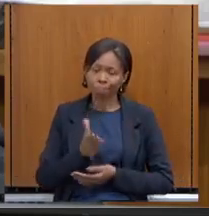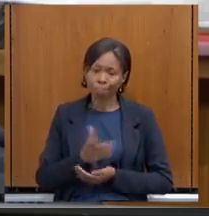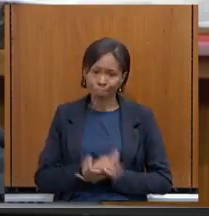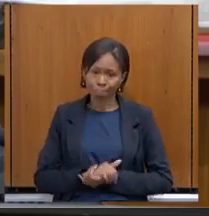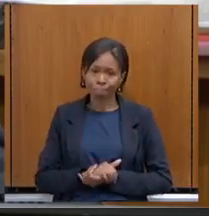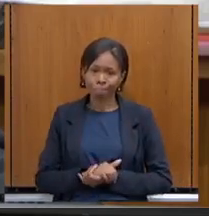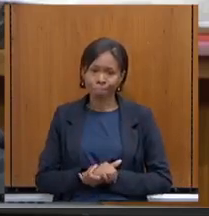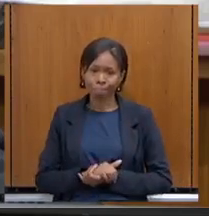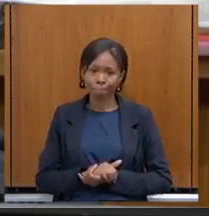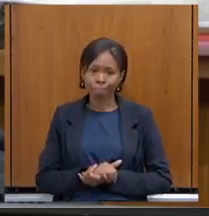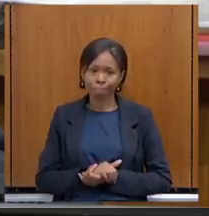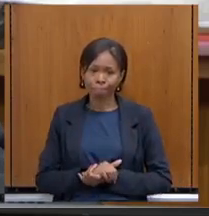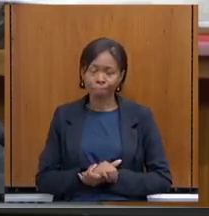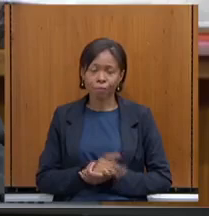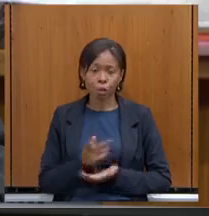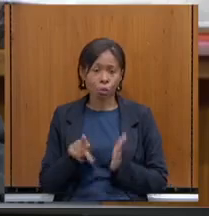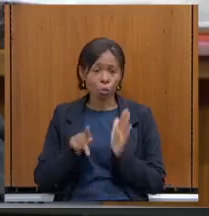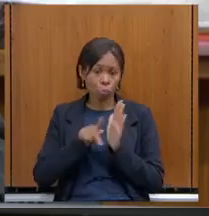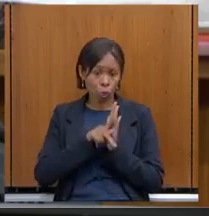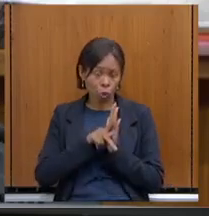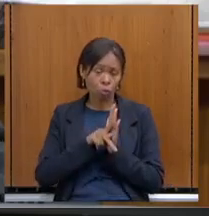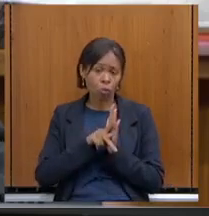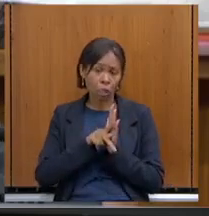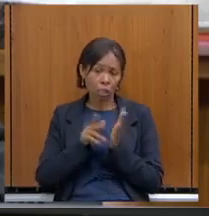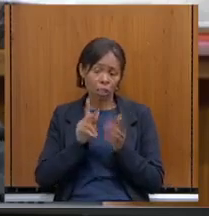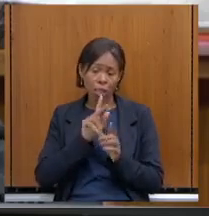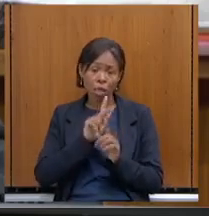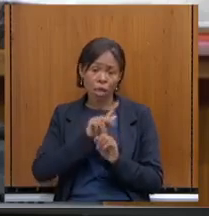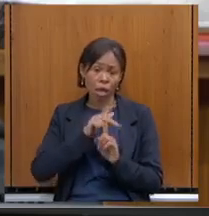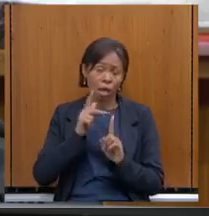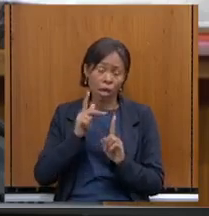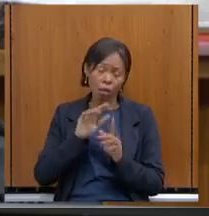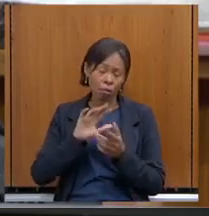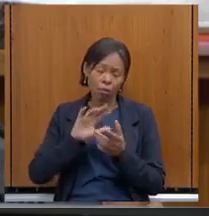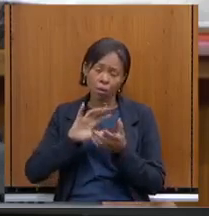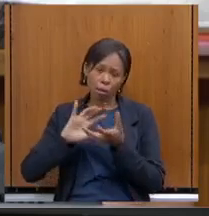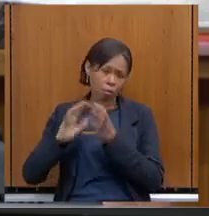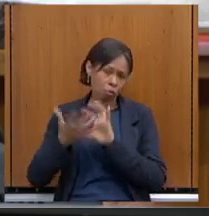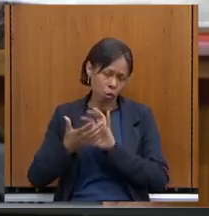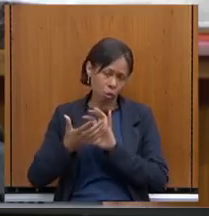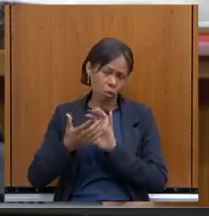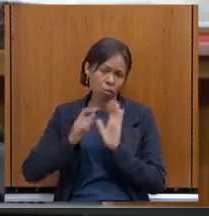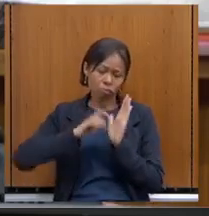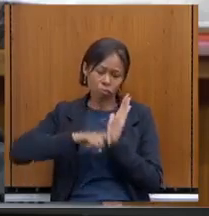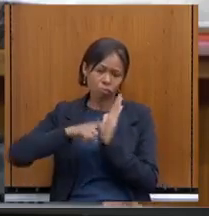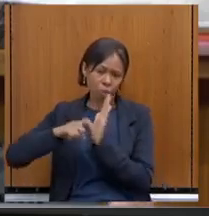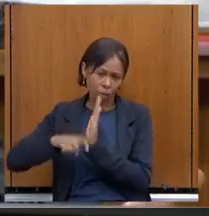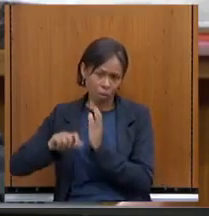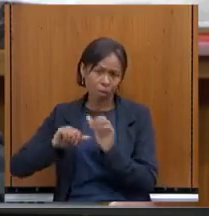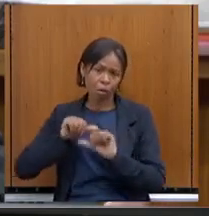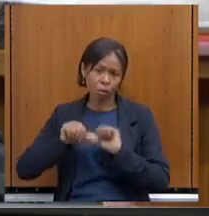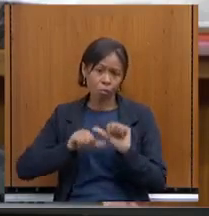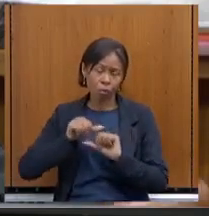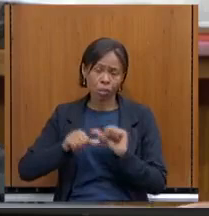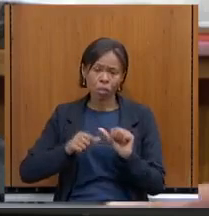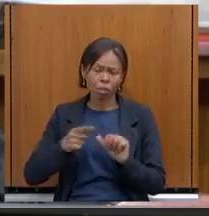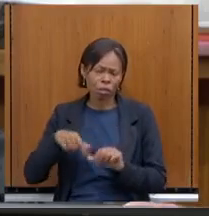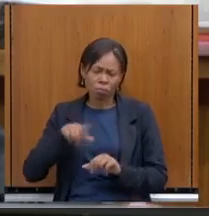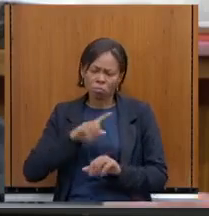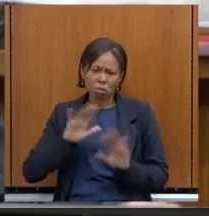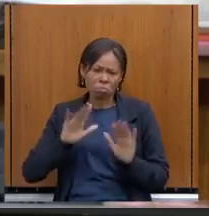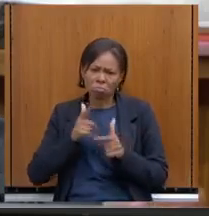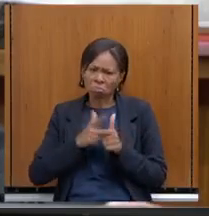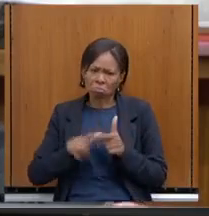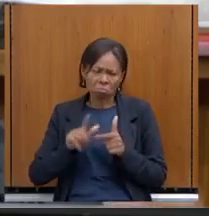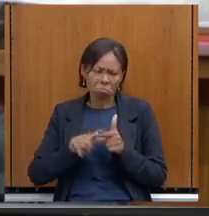regime de reparação fiscal, enfim, insistindo que nós não temos nenhum problema em discutir o plano de reparação. Como eu falei, já